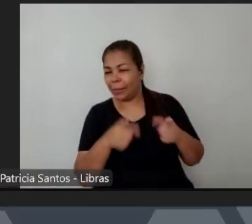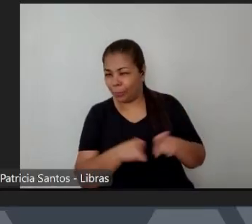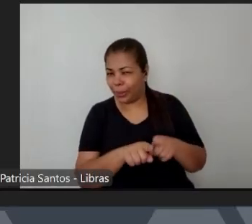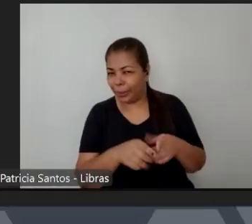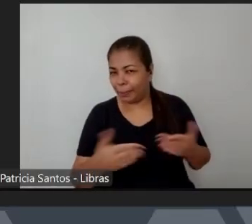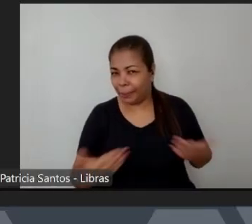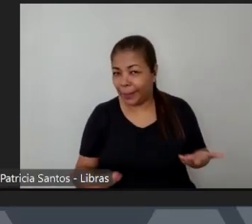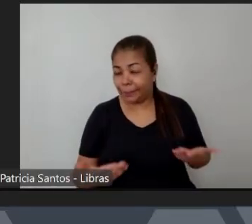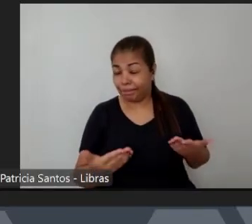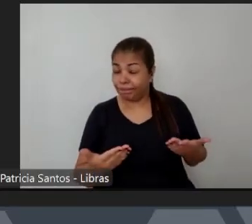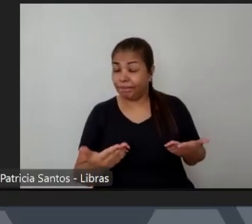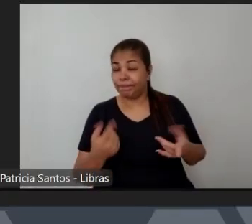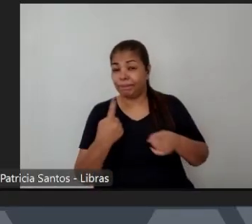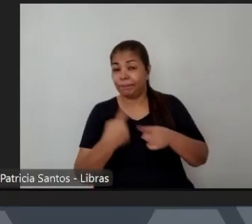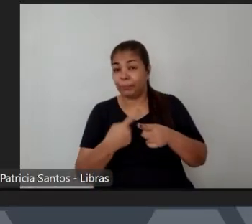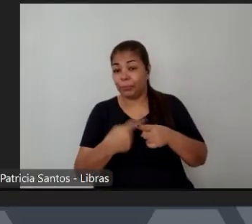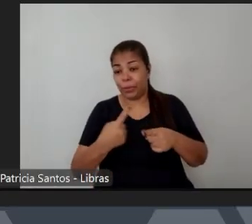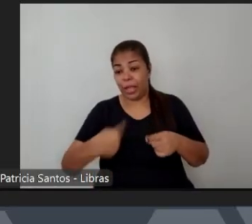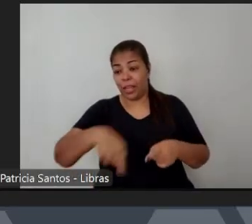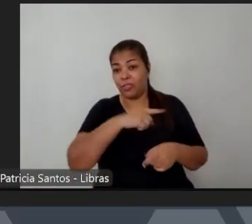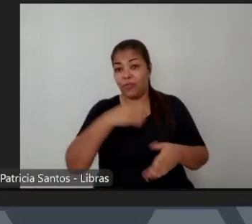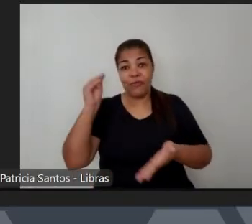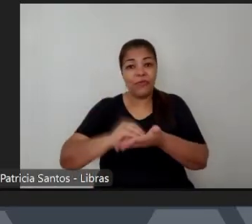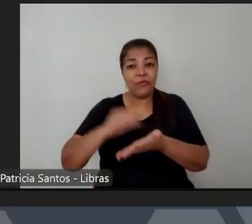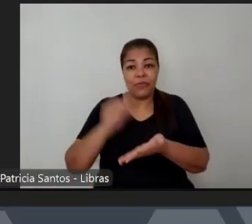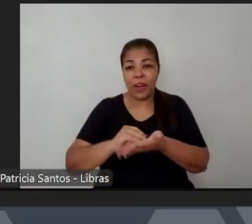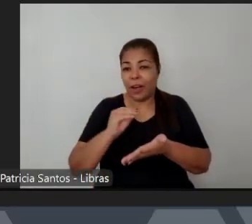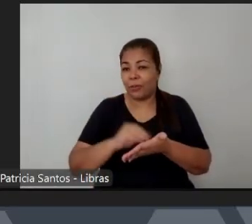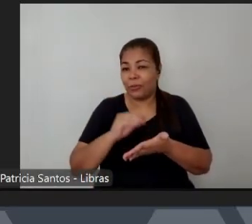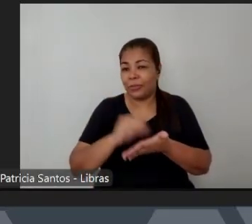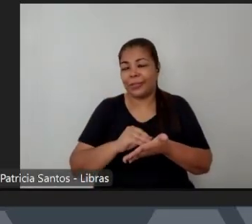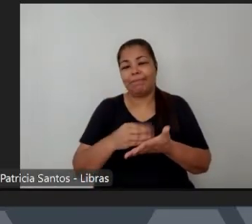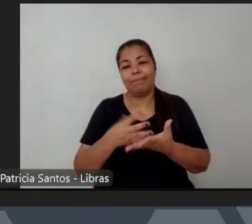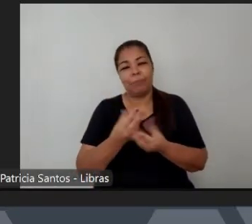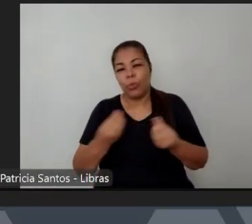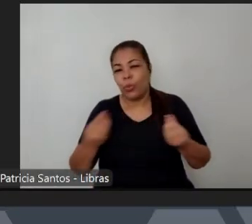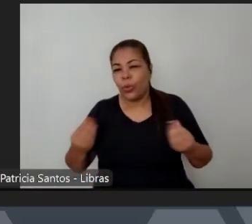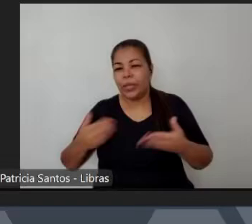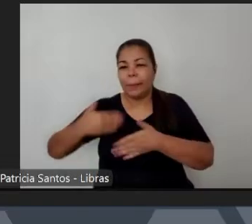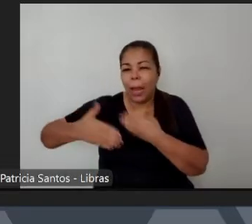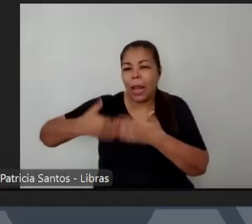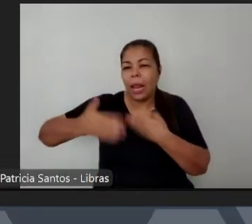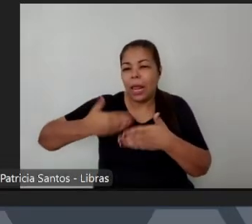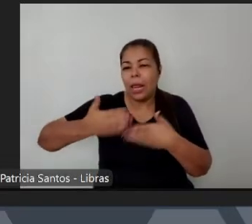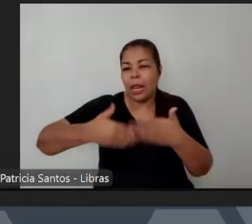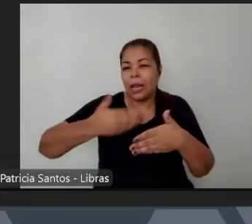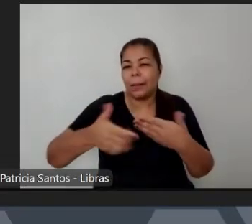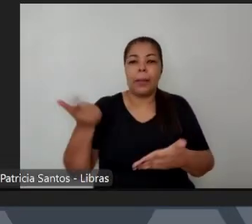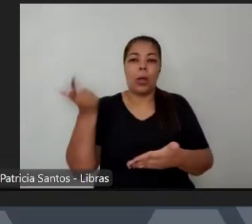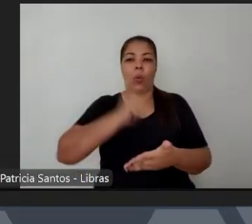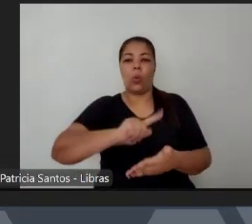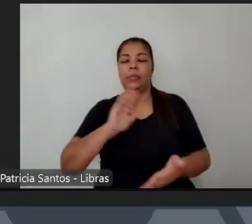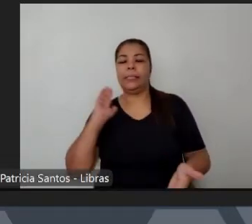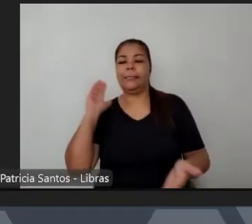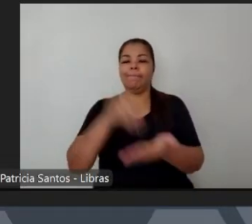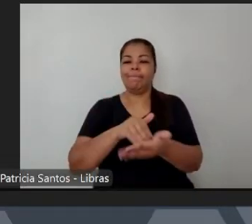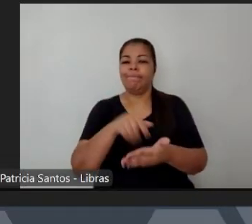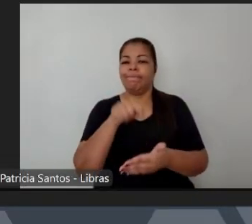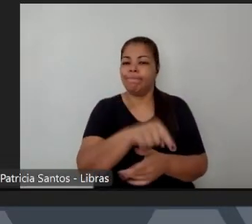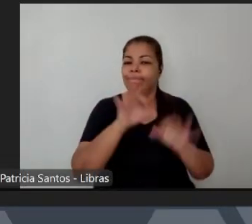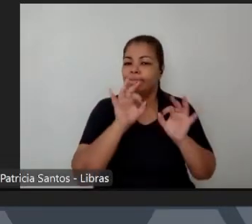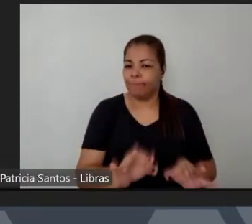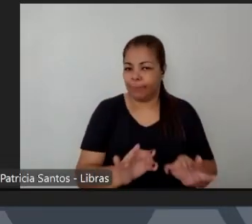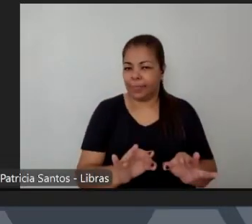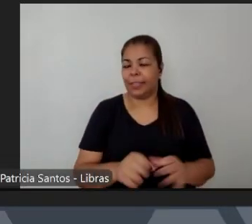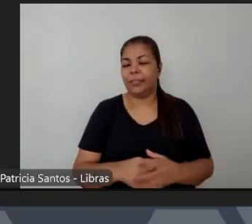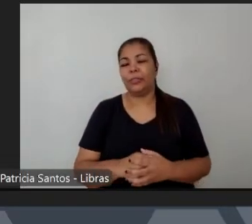observa e a distância que a gente ainda está disso porque até entendo que os eixos que você coloca especialmente o terceiro eu vejo